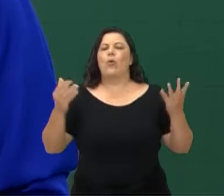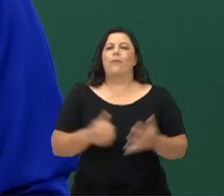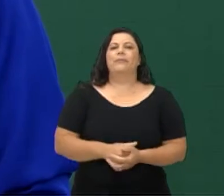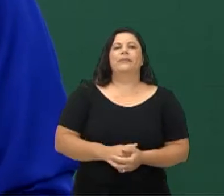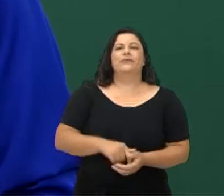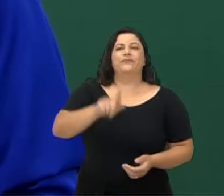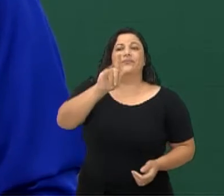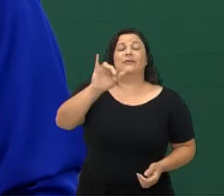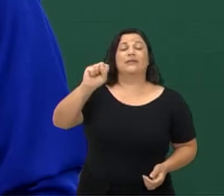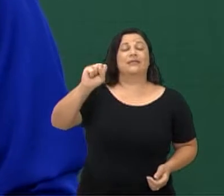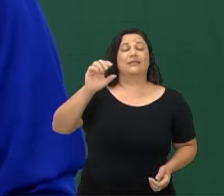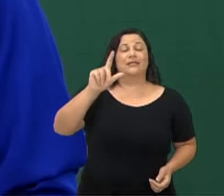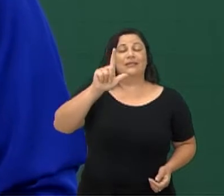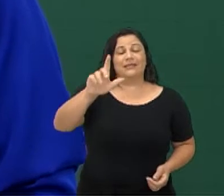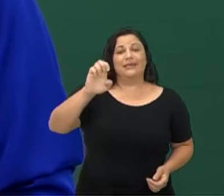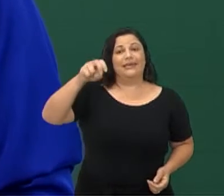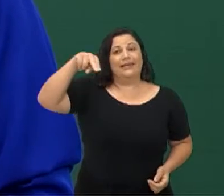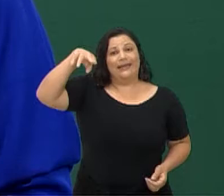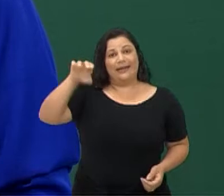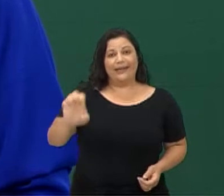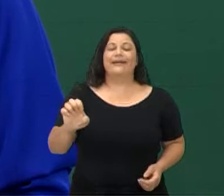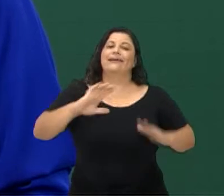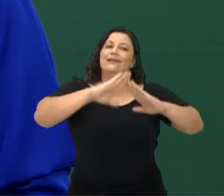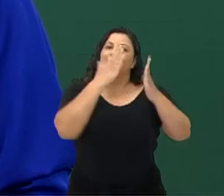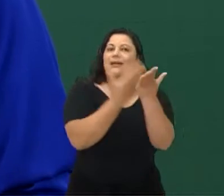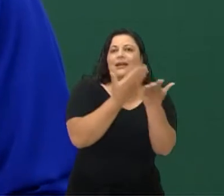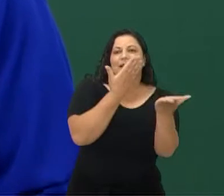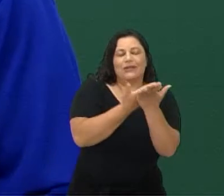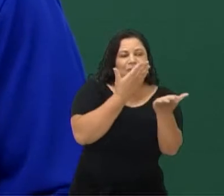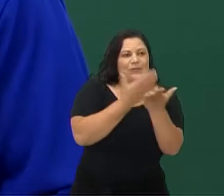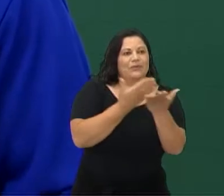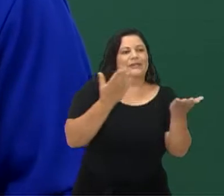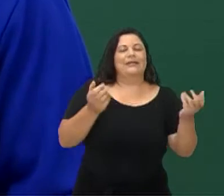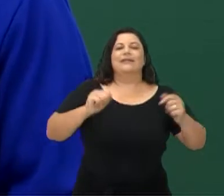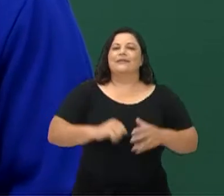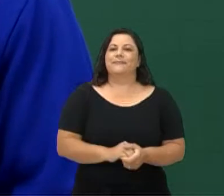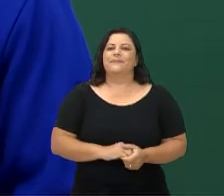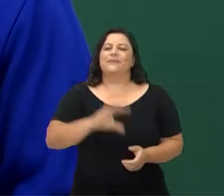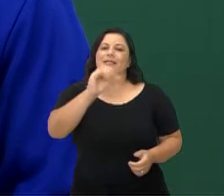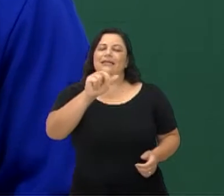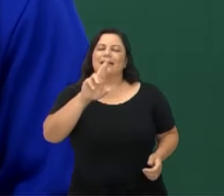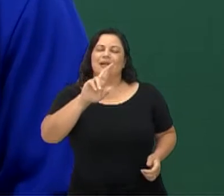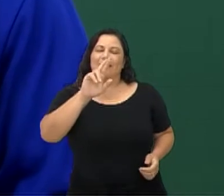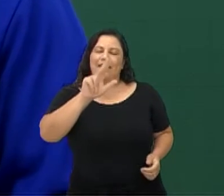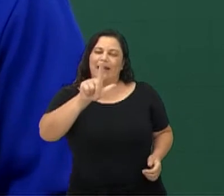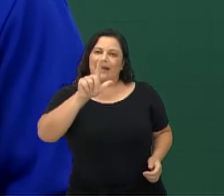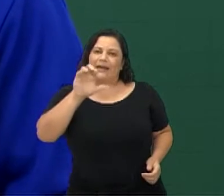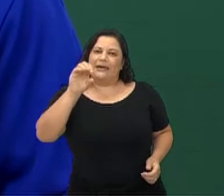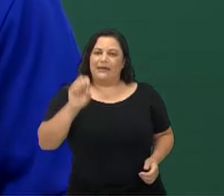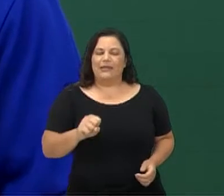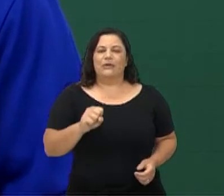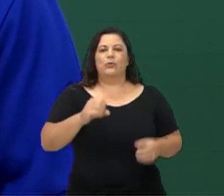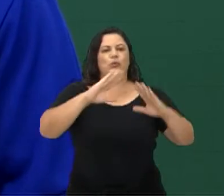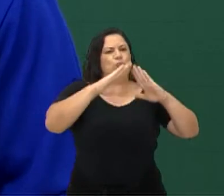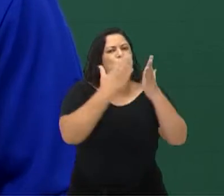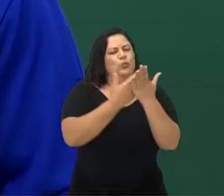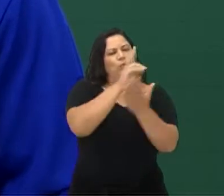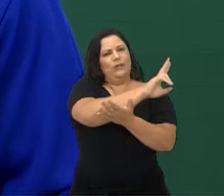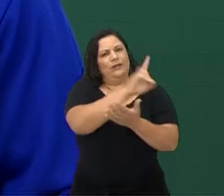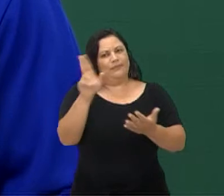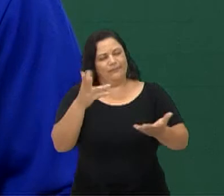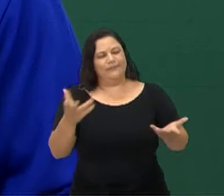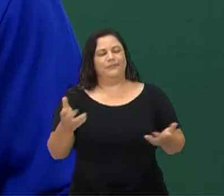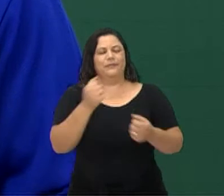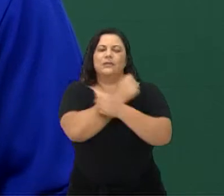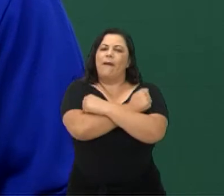Gislene de Capitão Leônidas, estuda no Colégio Carlos Agimiro Camargo. Um abraço, Gislene.